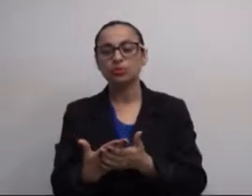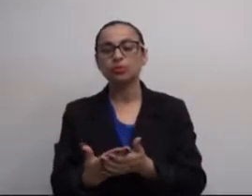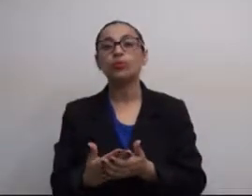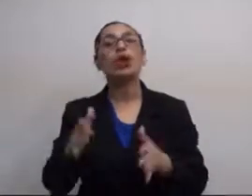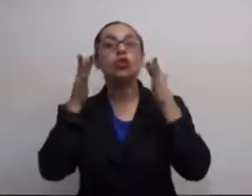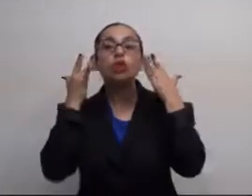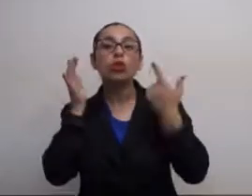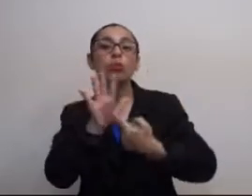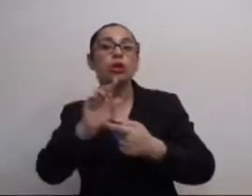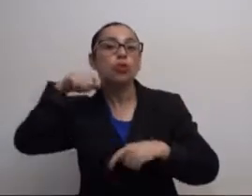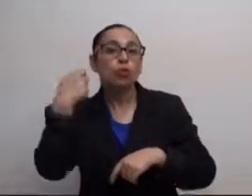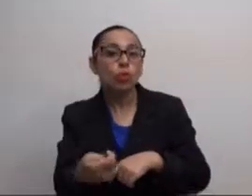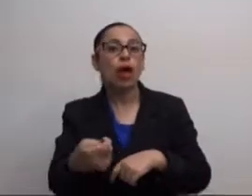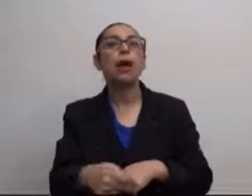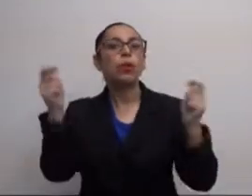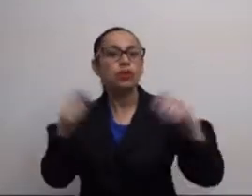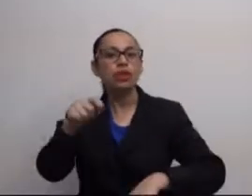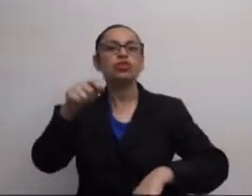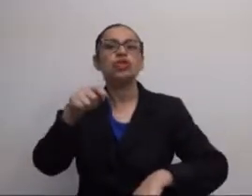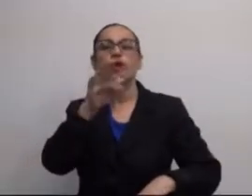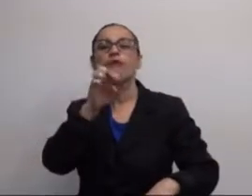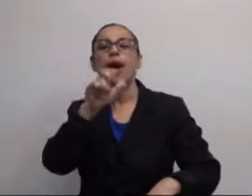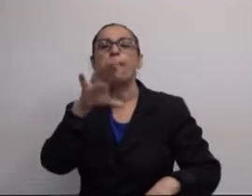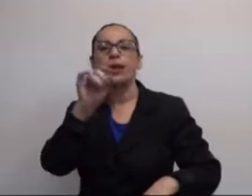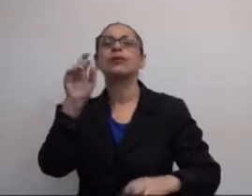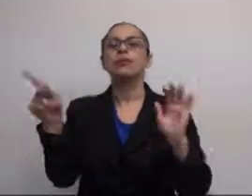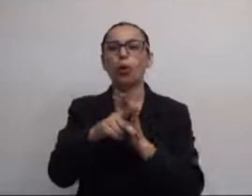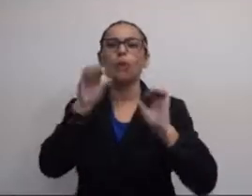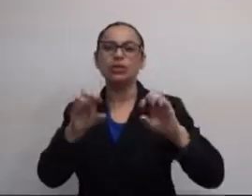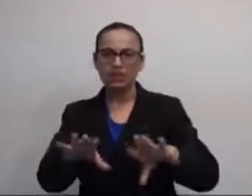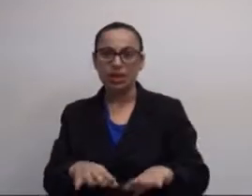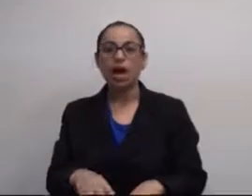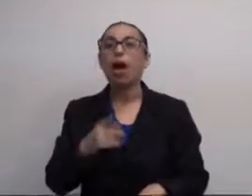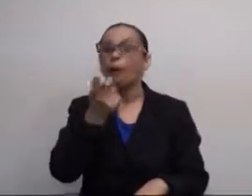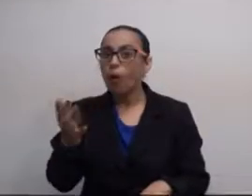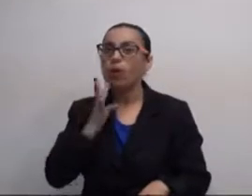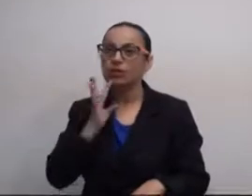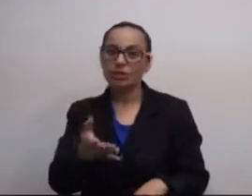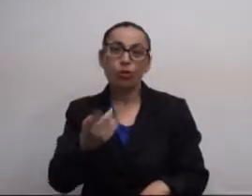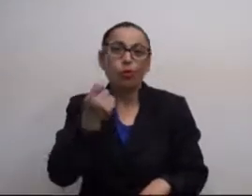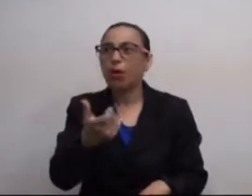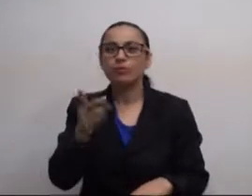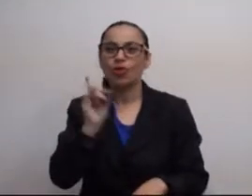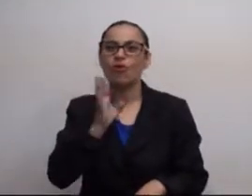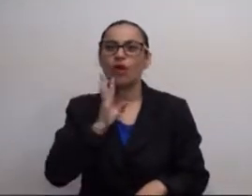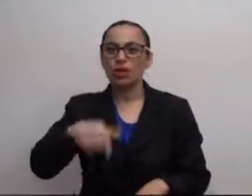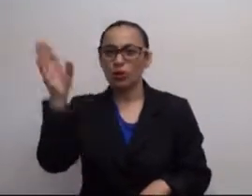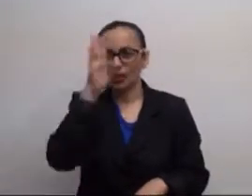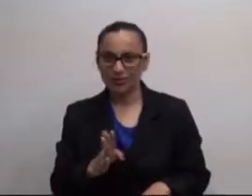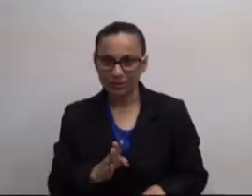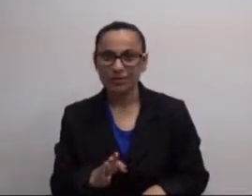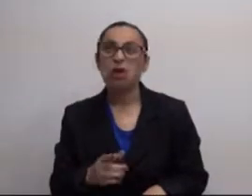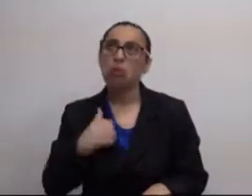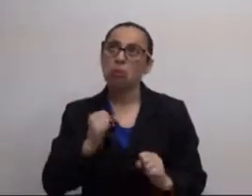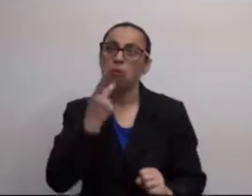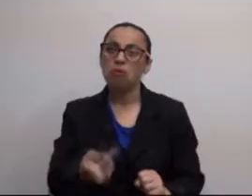eles sentem essa necessidade em sala de aula. Então, é o teatro se mostrando como uma potente ferramenta para o ensino. Ainda